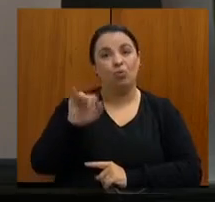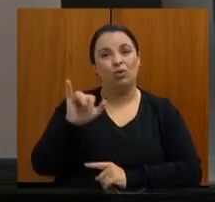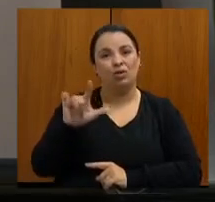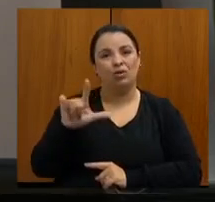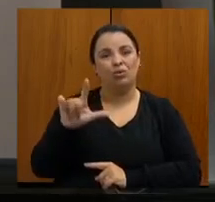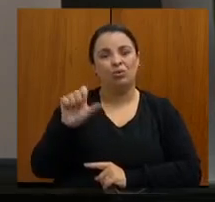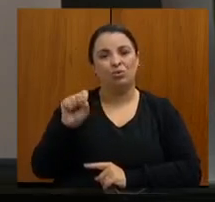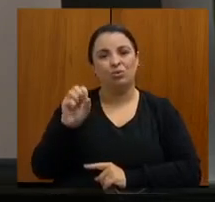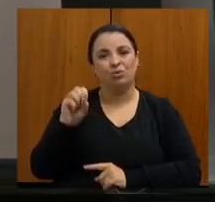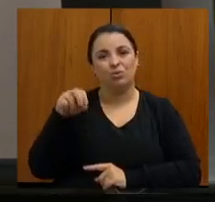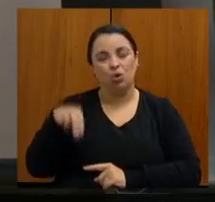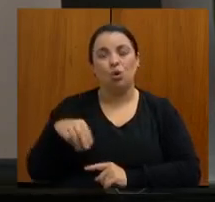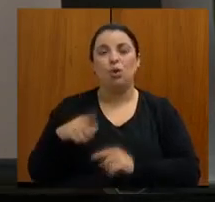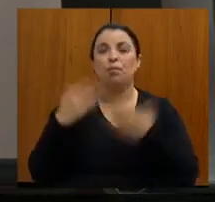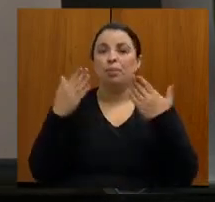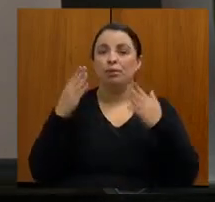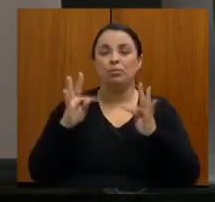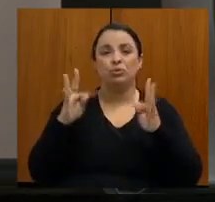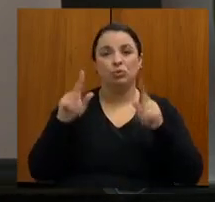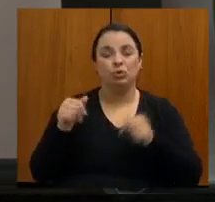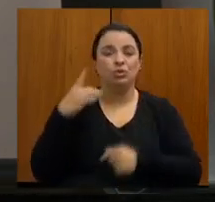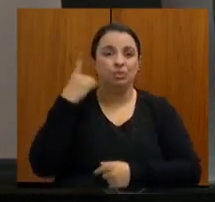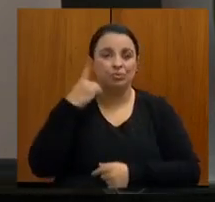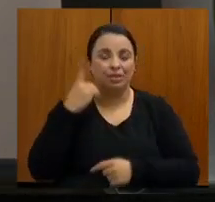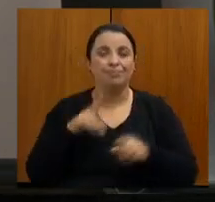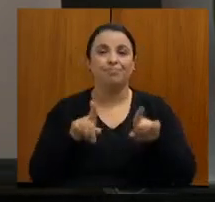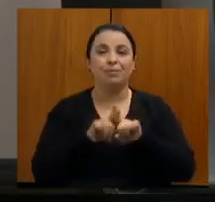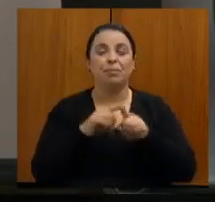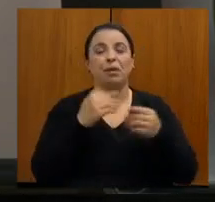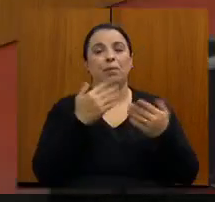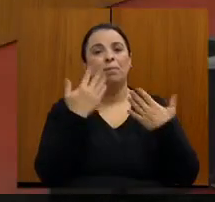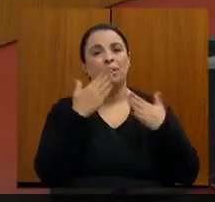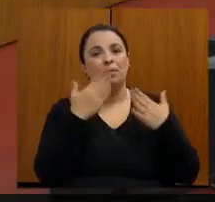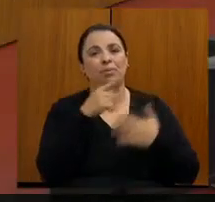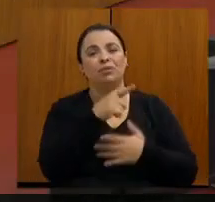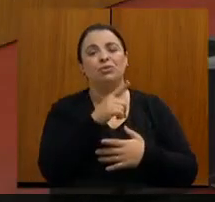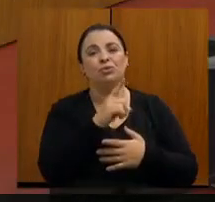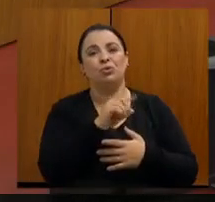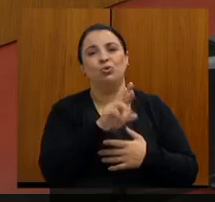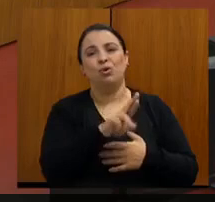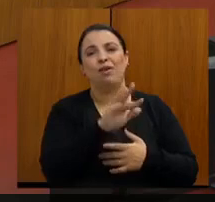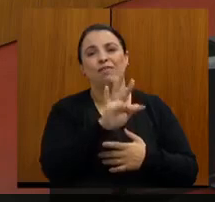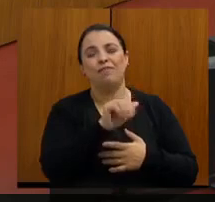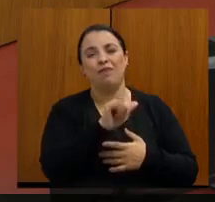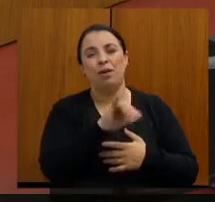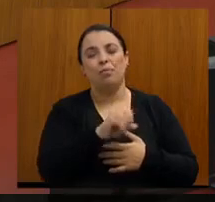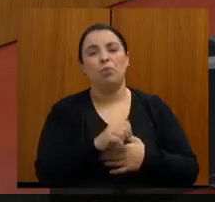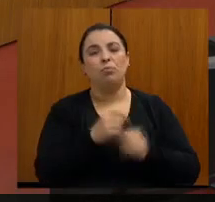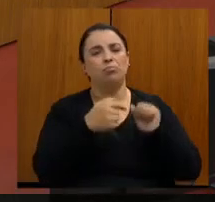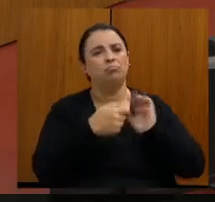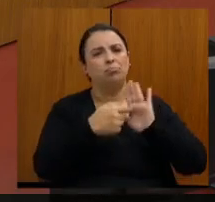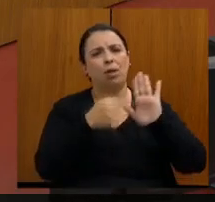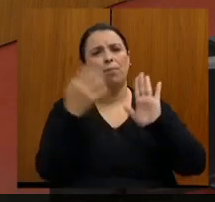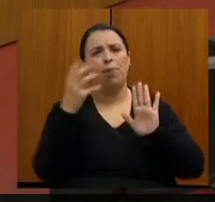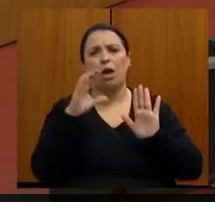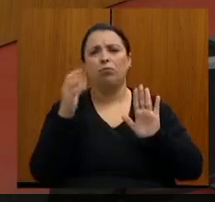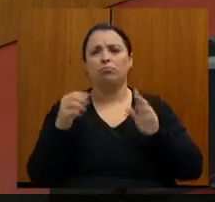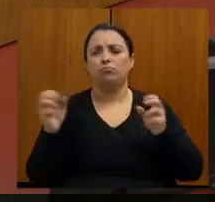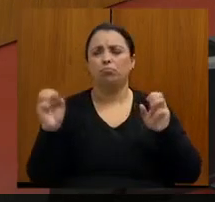nosso secretário de Saúde, doutor Fábio, pela exposição tão clara dos dados exitosos da secretaria.